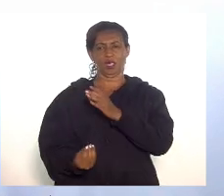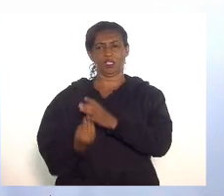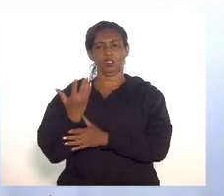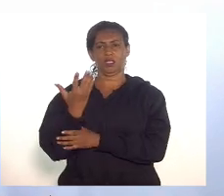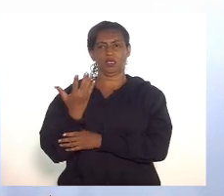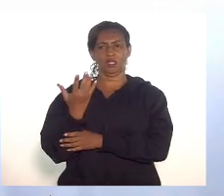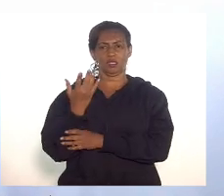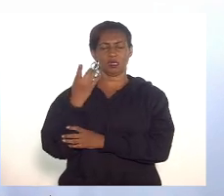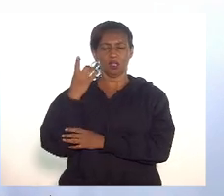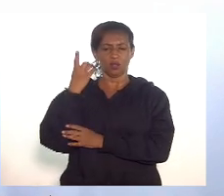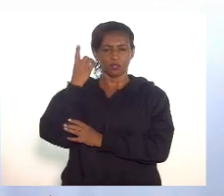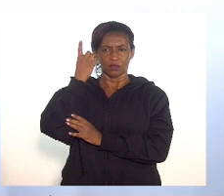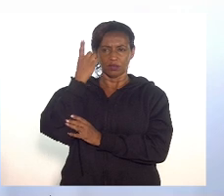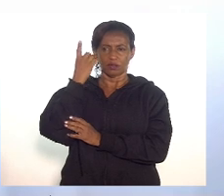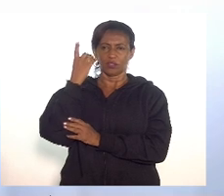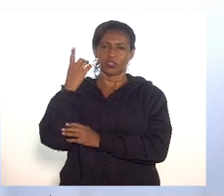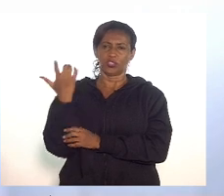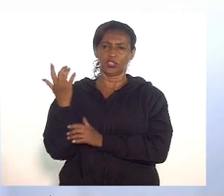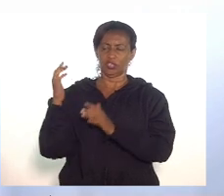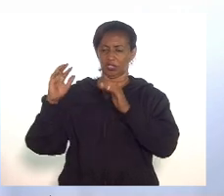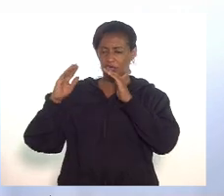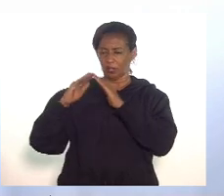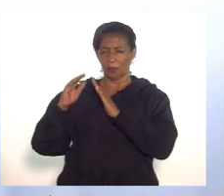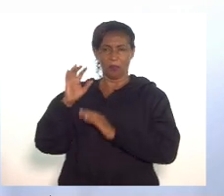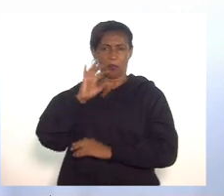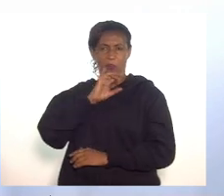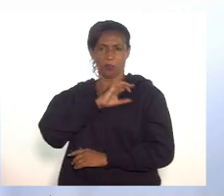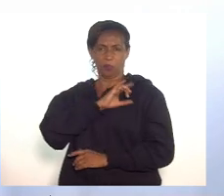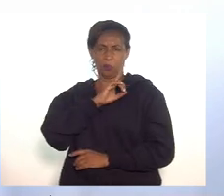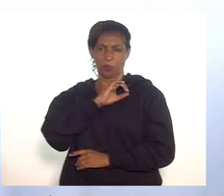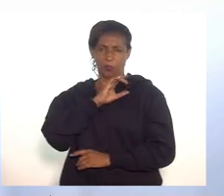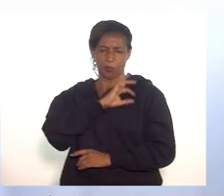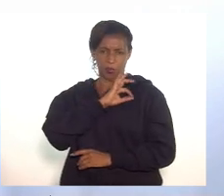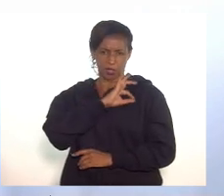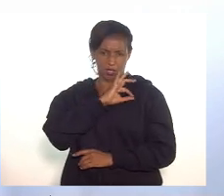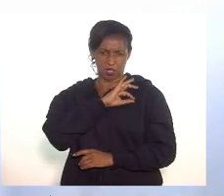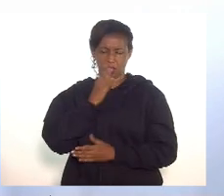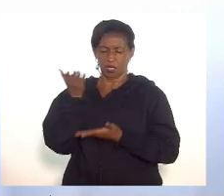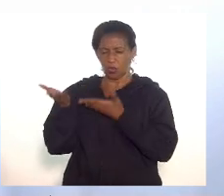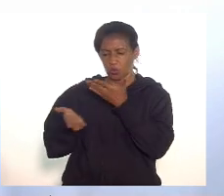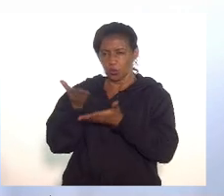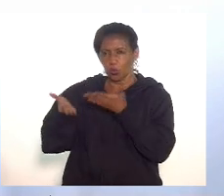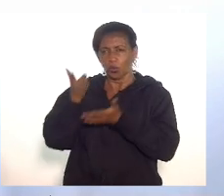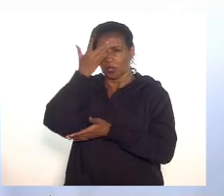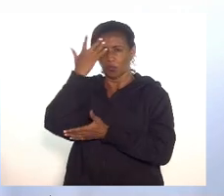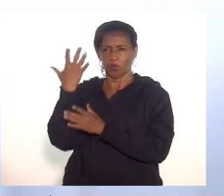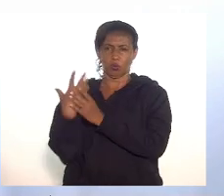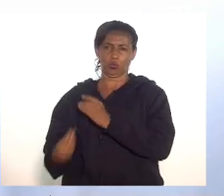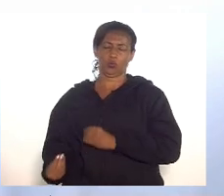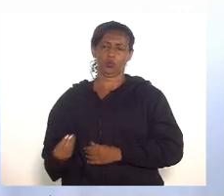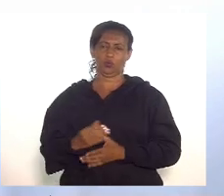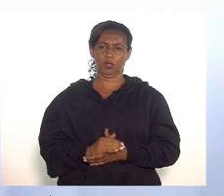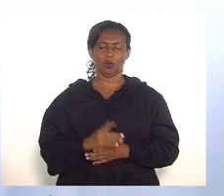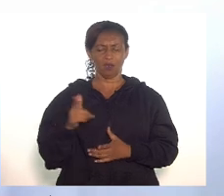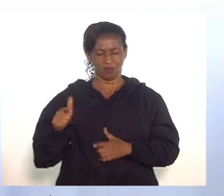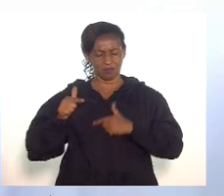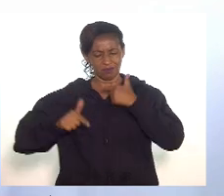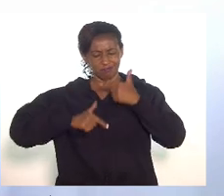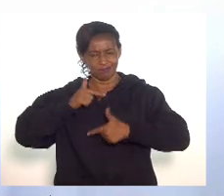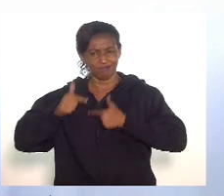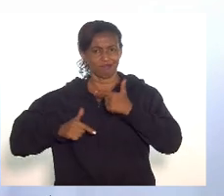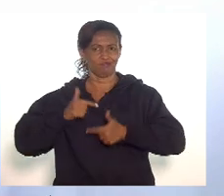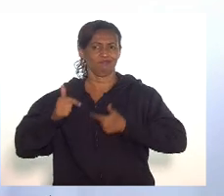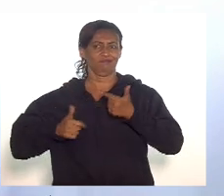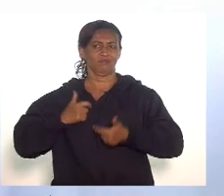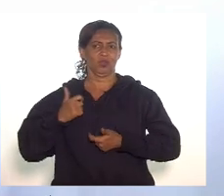da delegacia que trata hoje especificamente do desaparecimento de pessoas. Essa luta é importante, tem que